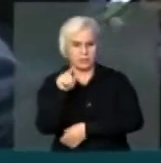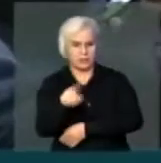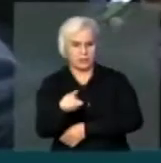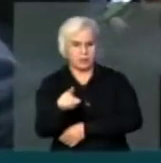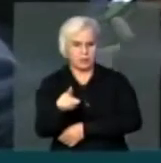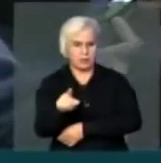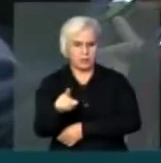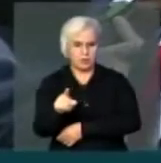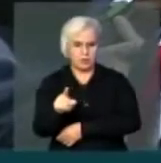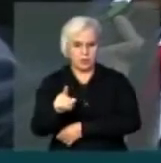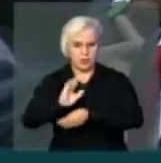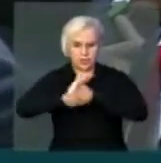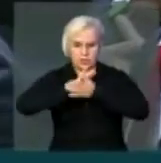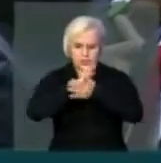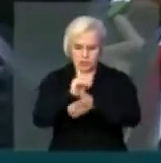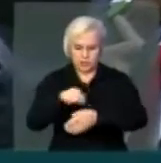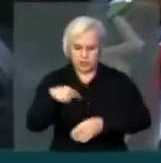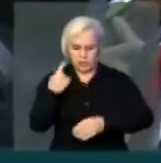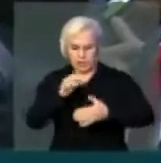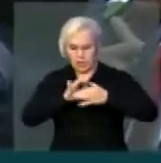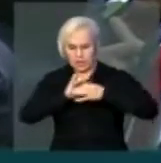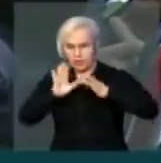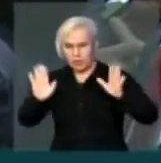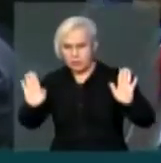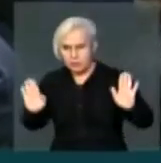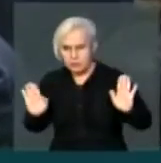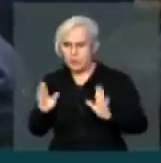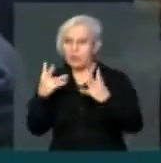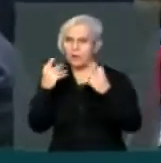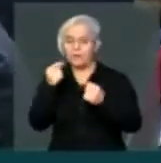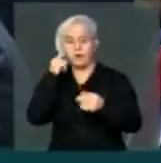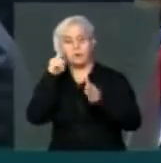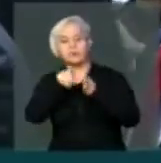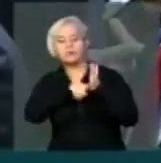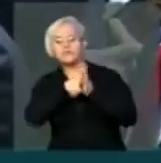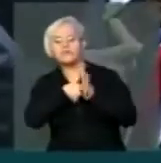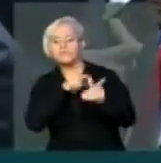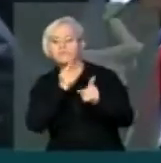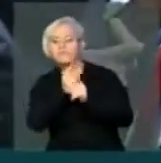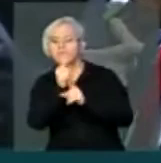a nossa autonomia, a nossa independência. Vamos apurar isso com calma.